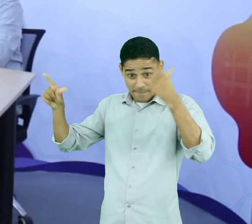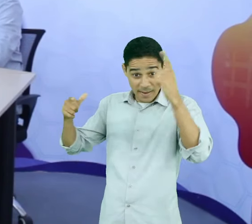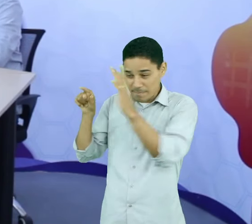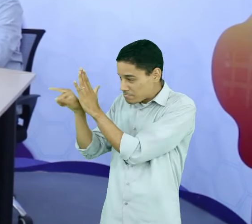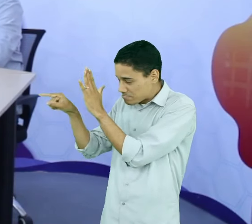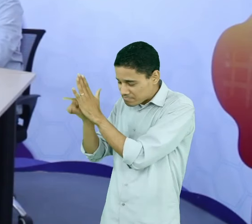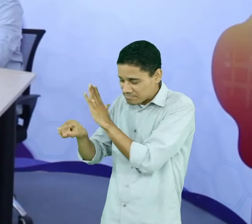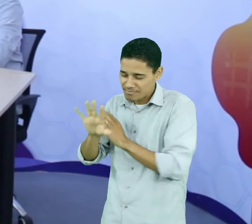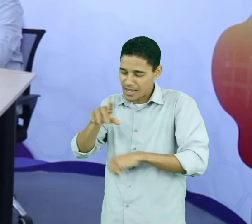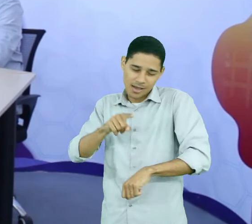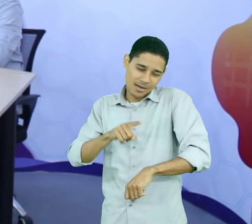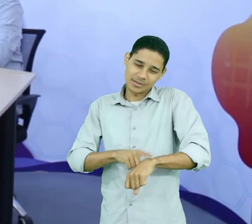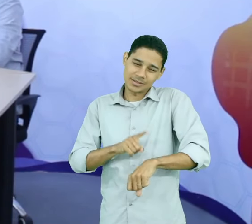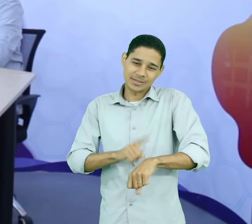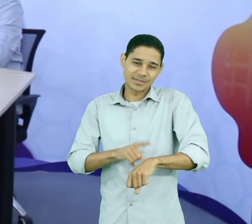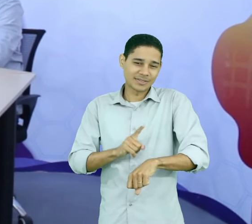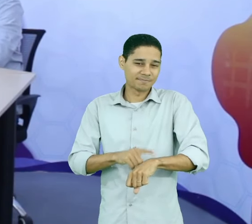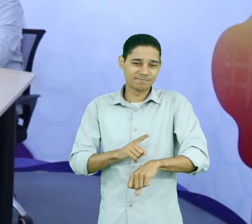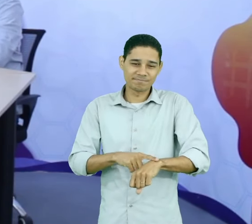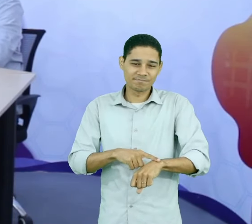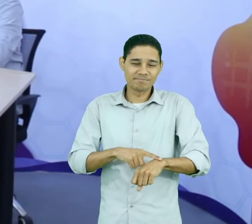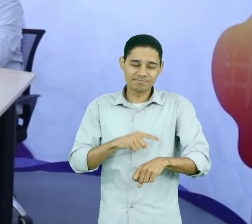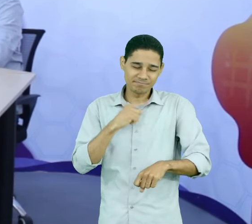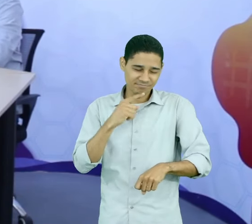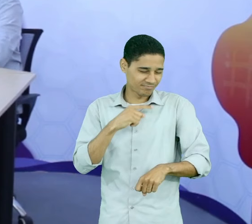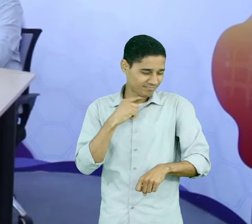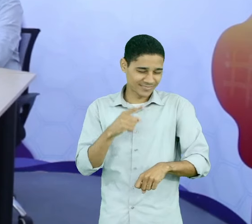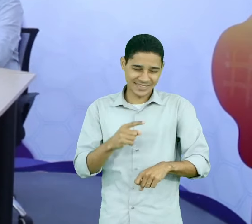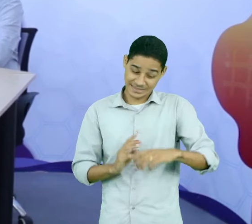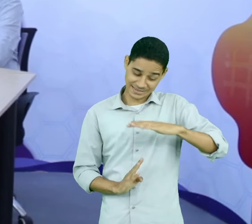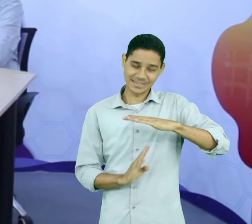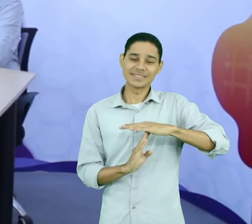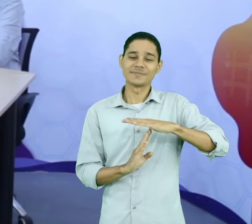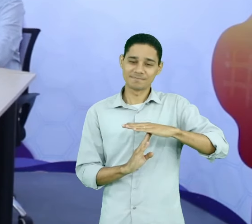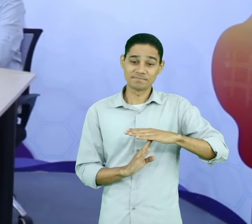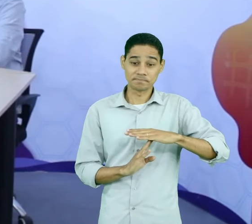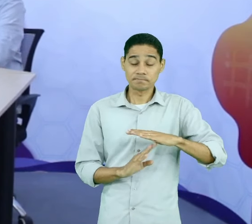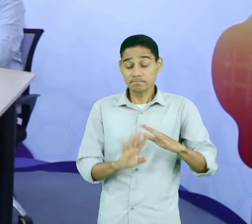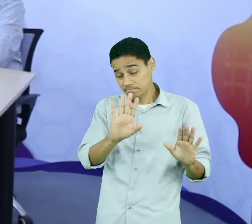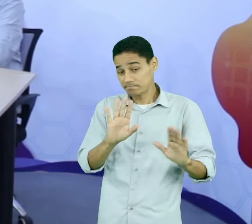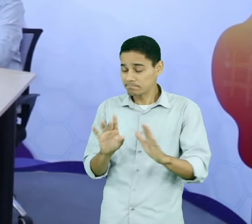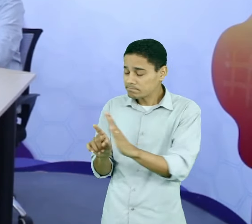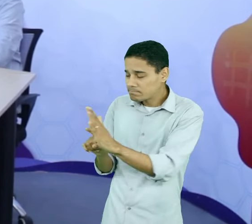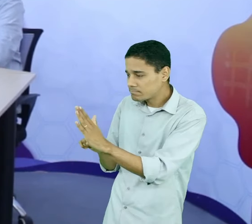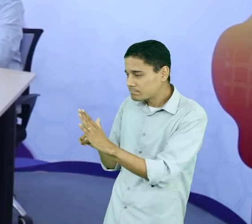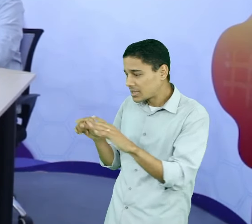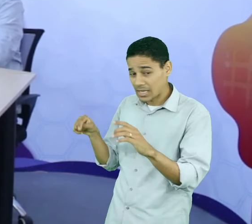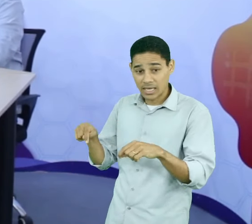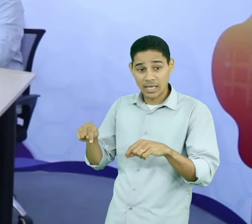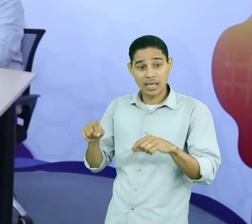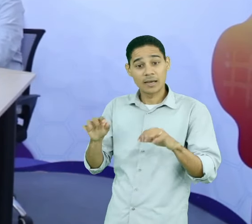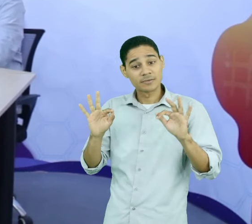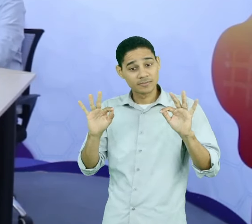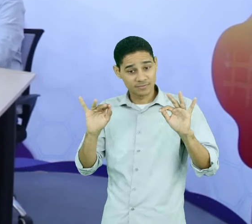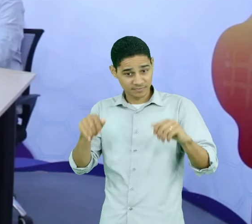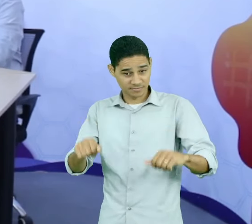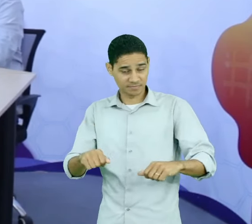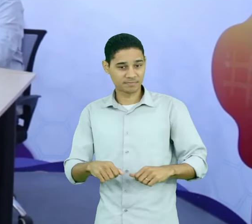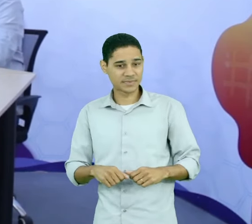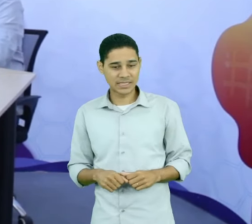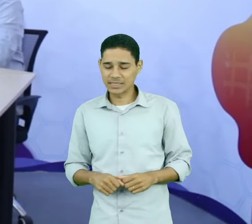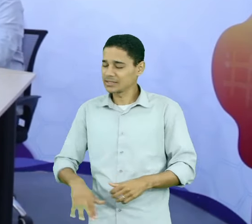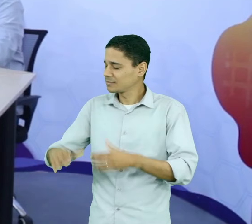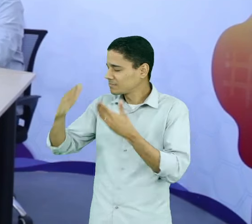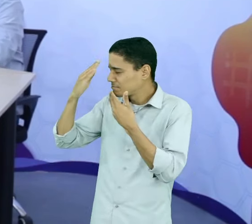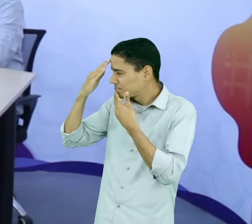nosso tempo, a gente tem uma limitação e vamos encerrando. Muito assim, muito grato